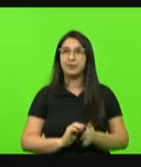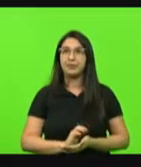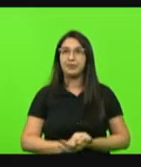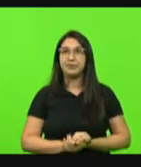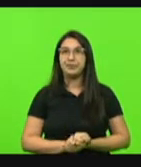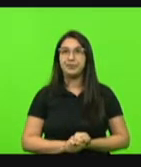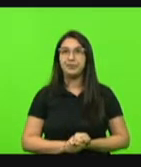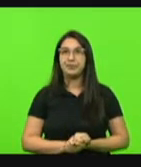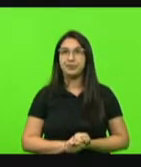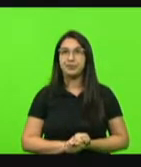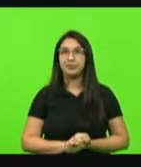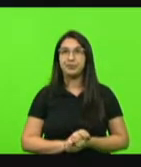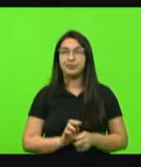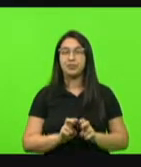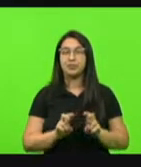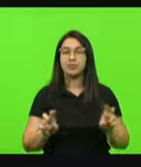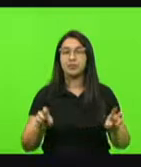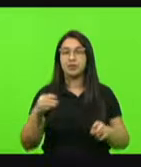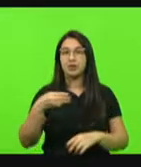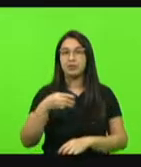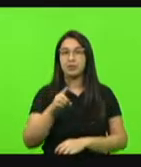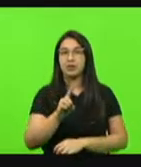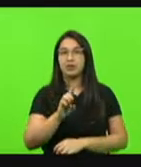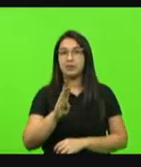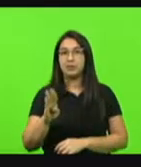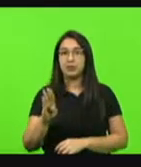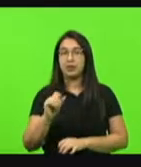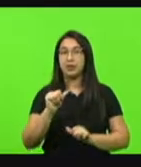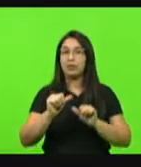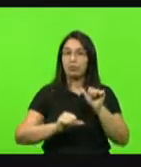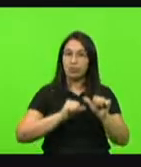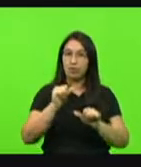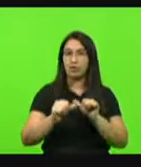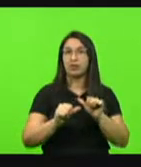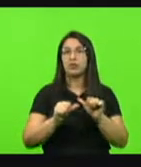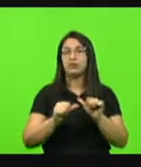Bancada MDB vota manutenção do veto 1.